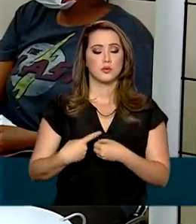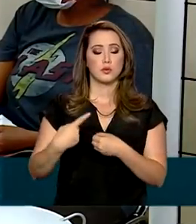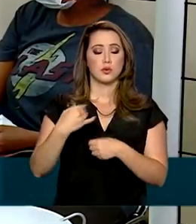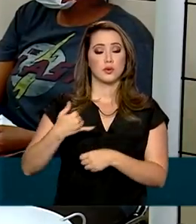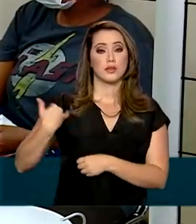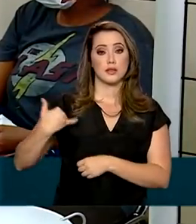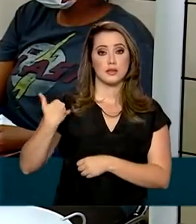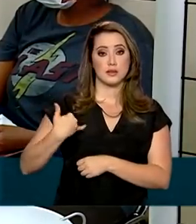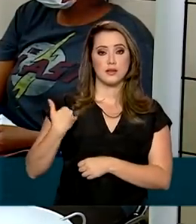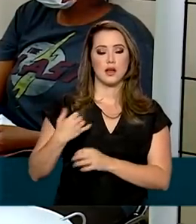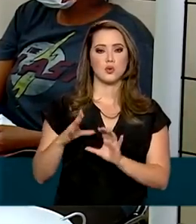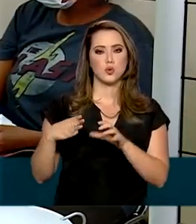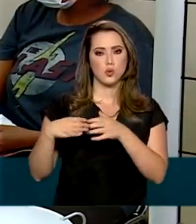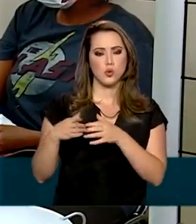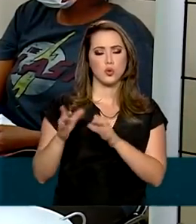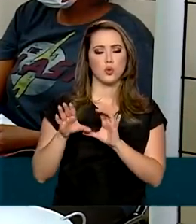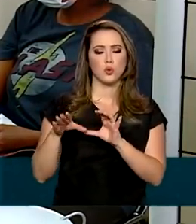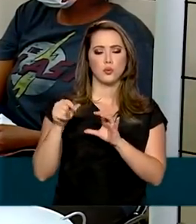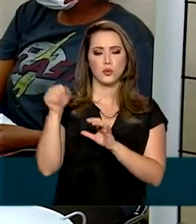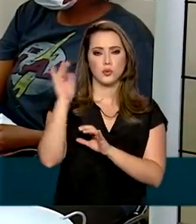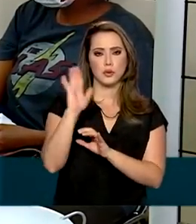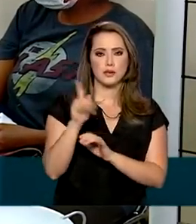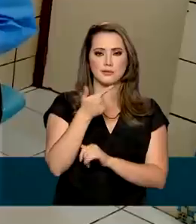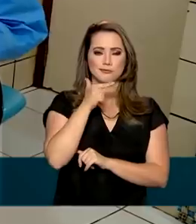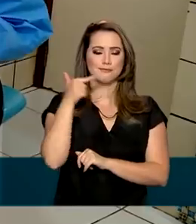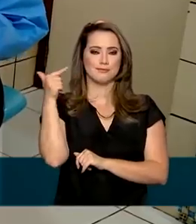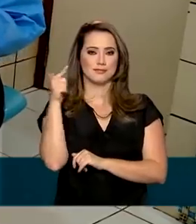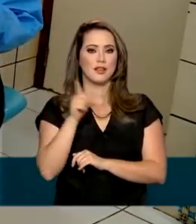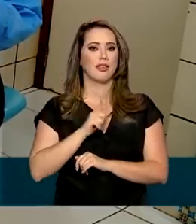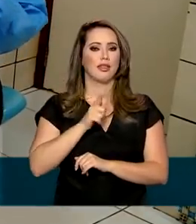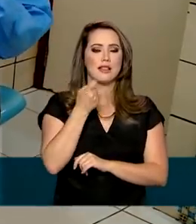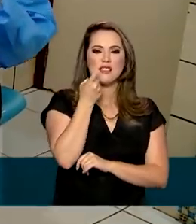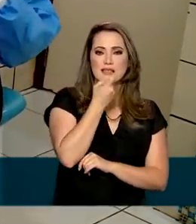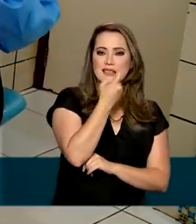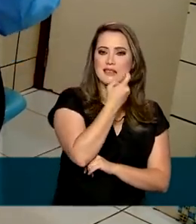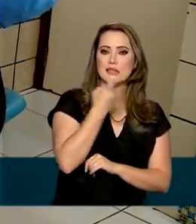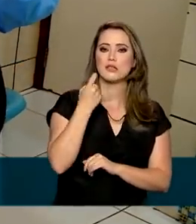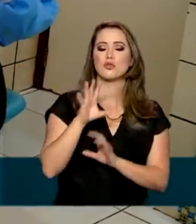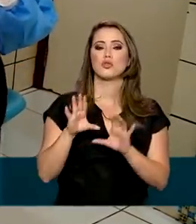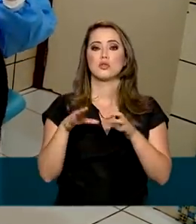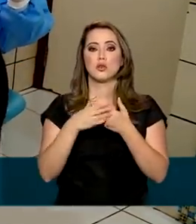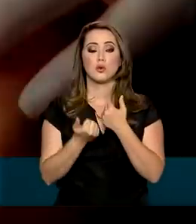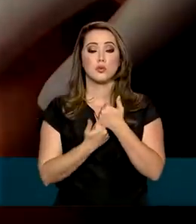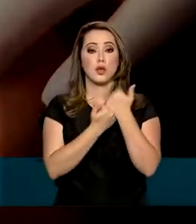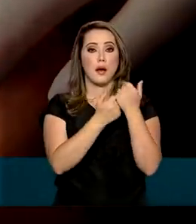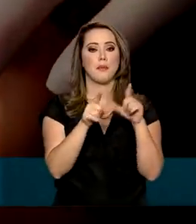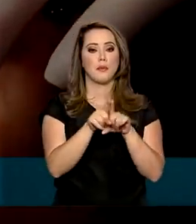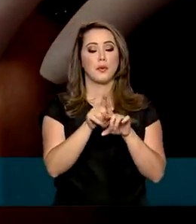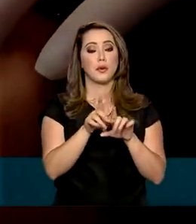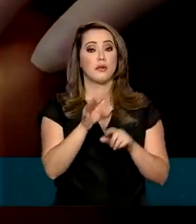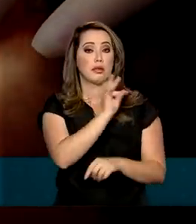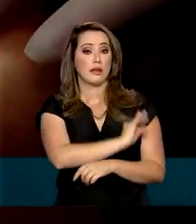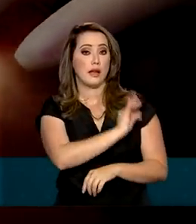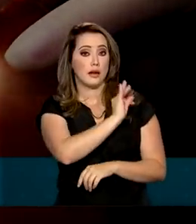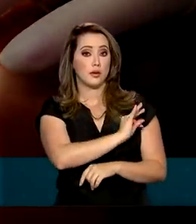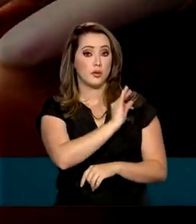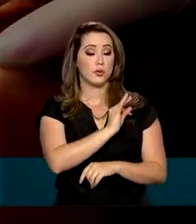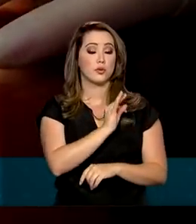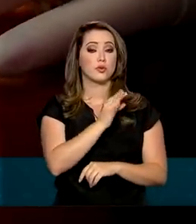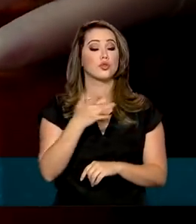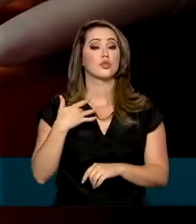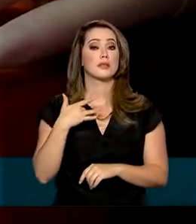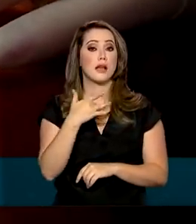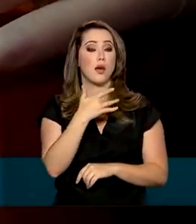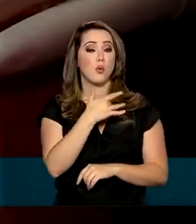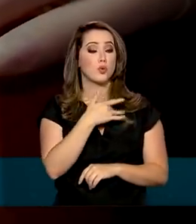equipes do Brasil Sorridente contam com dentistas, auxiliares e técnicos em saúde bucal, que prestam atendimento principalmente em